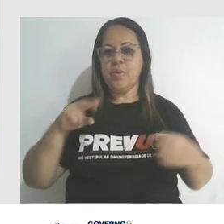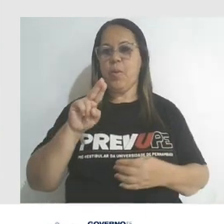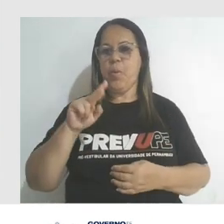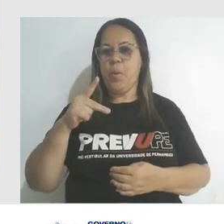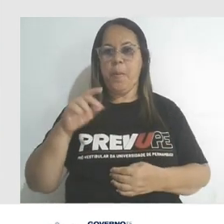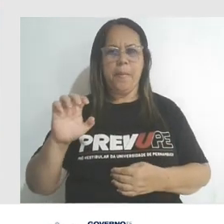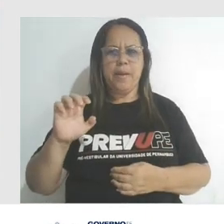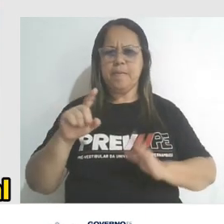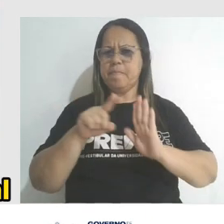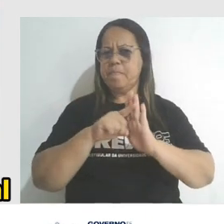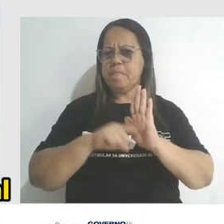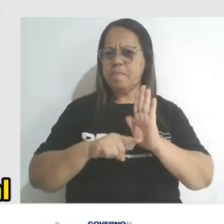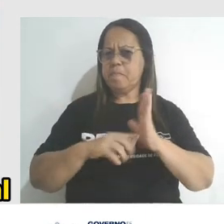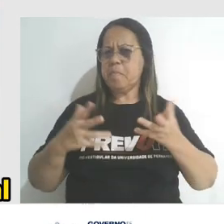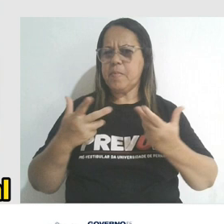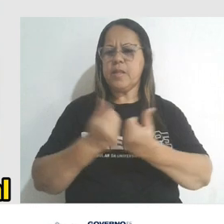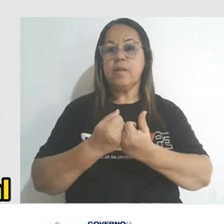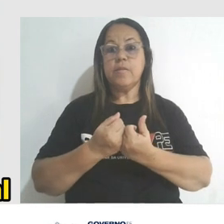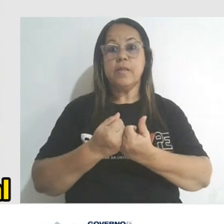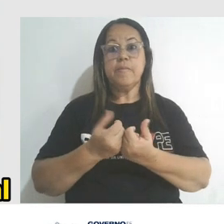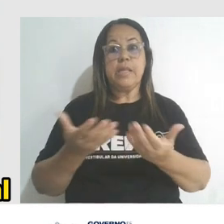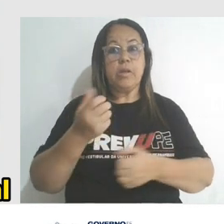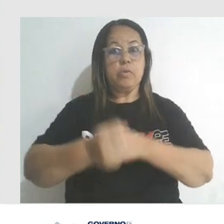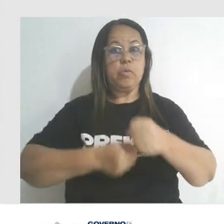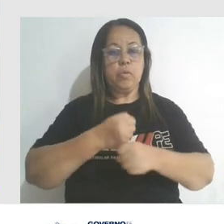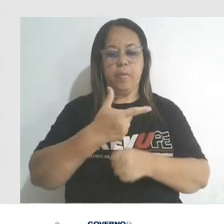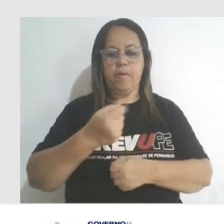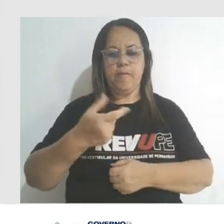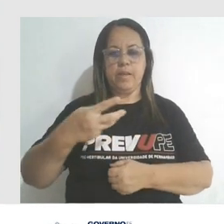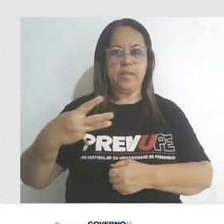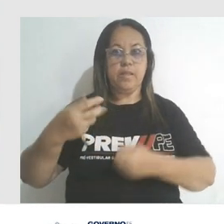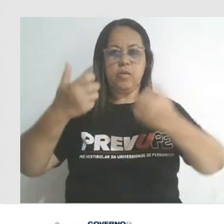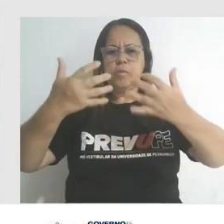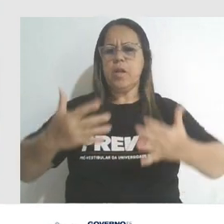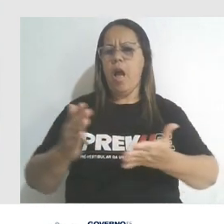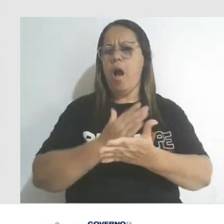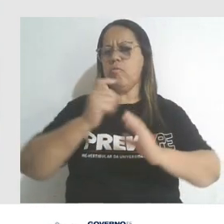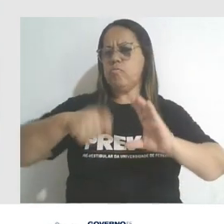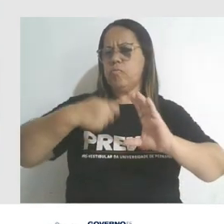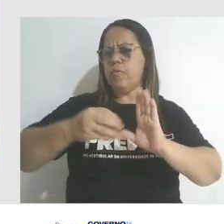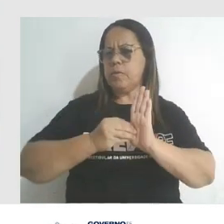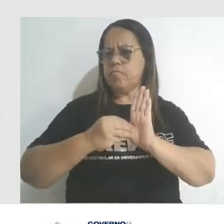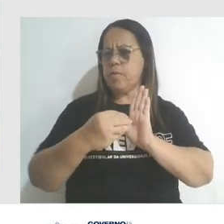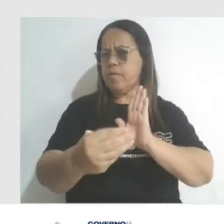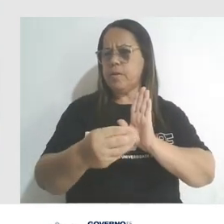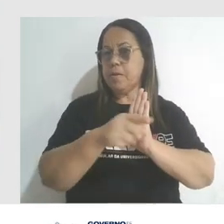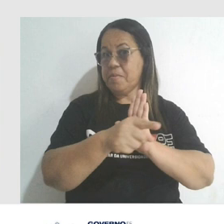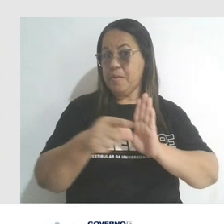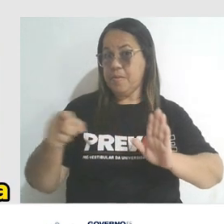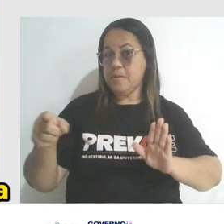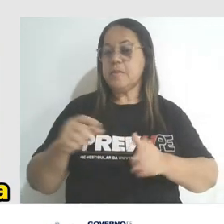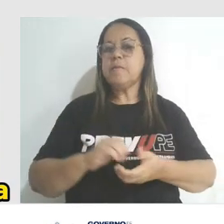maravilhoso programa. E nessa edição de 2023, pessoal, venho trazer para vocês alguns vídeos, antes, algumas dicas para vocês